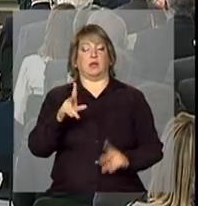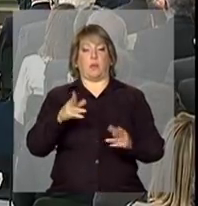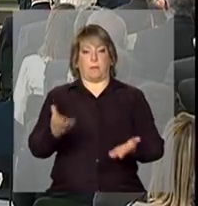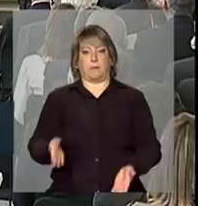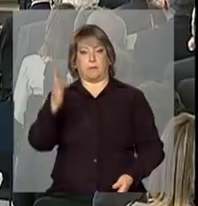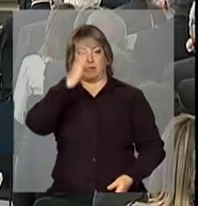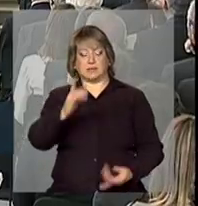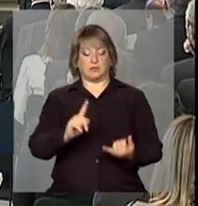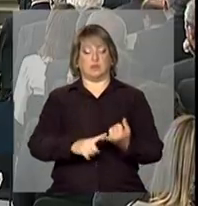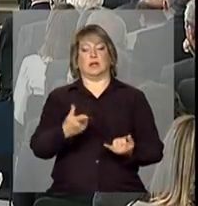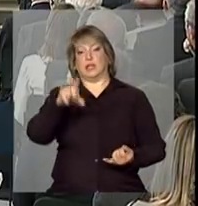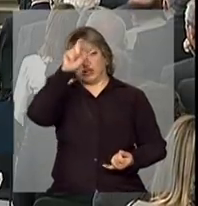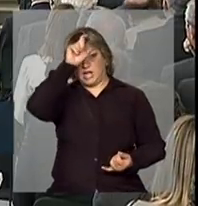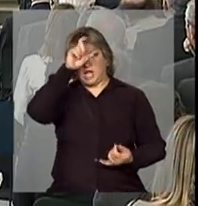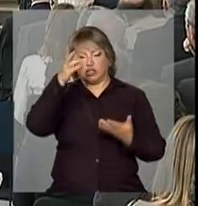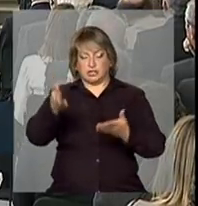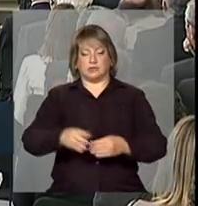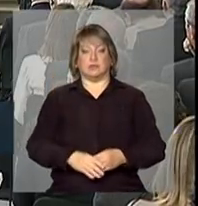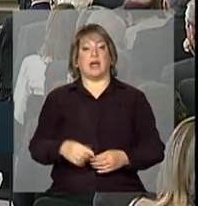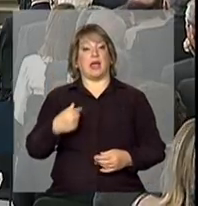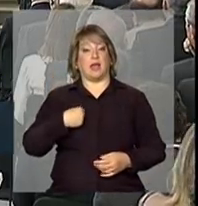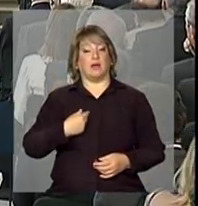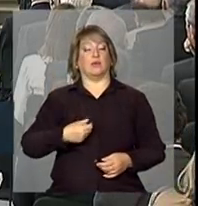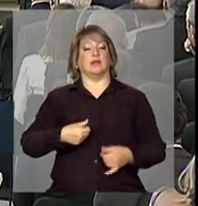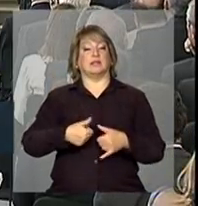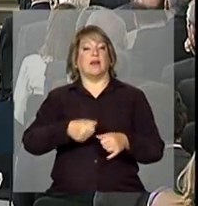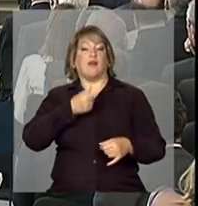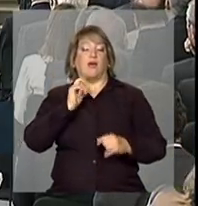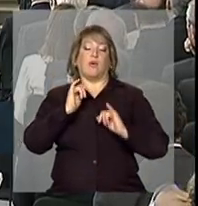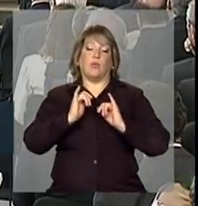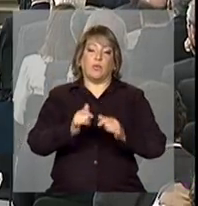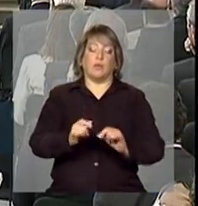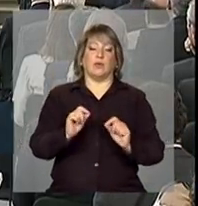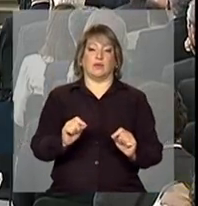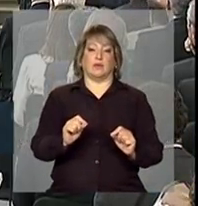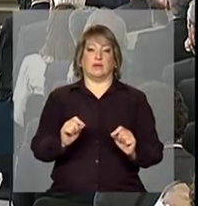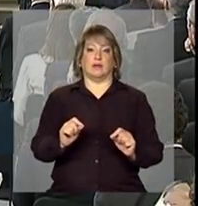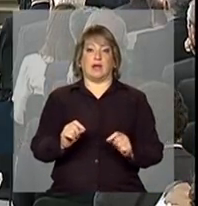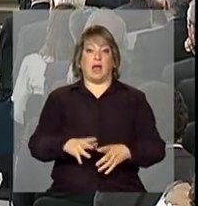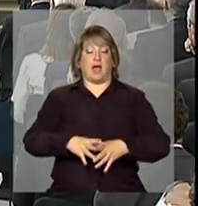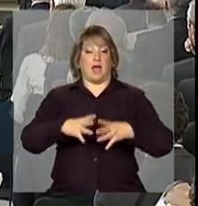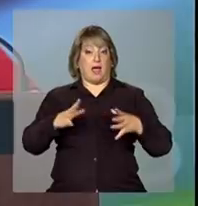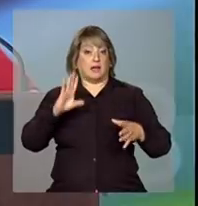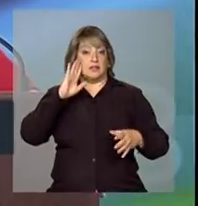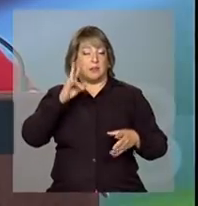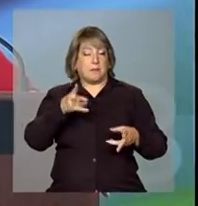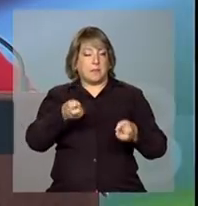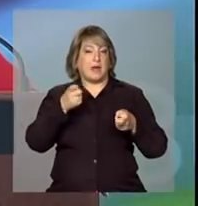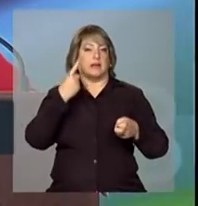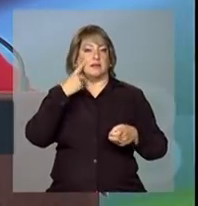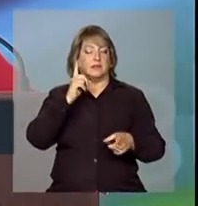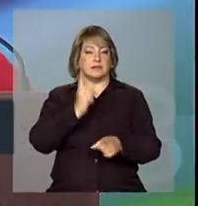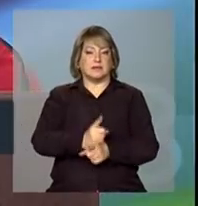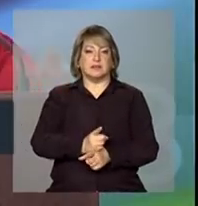Brasil, o Egito, e dizia que a grande percepção é que